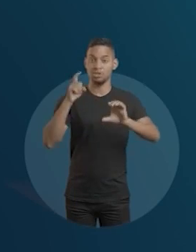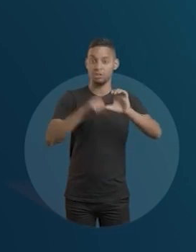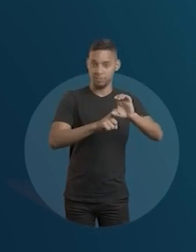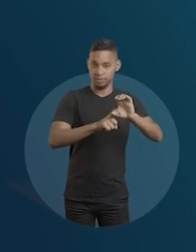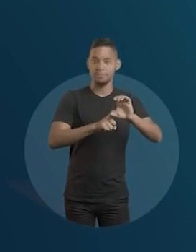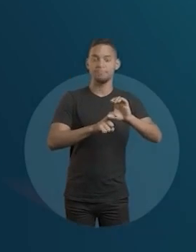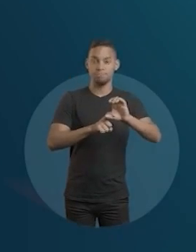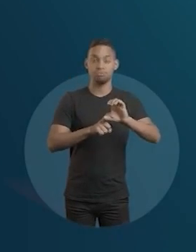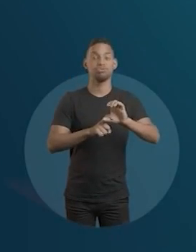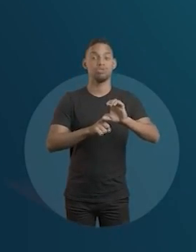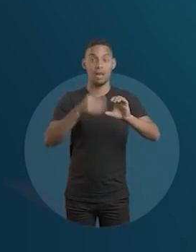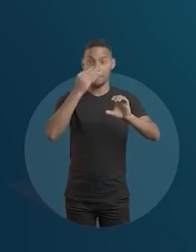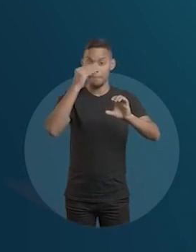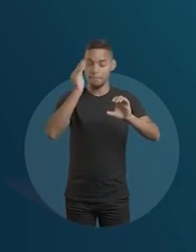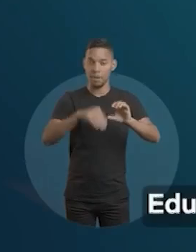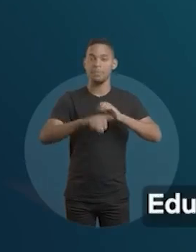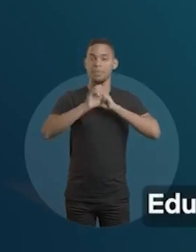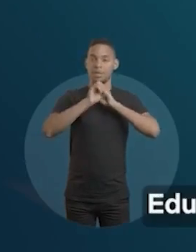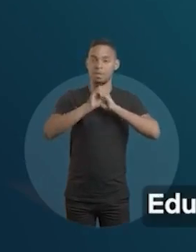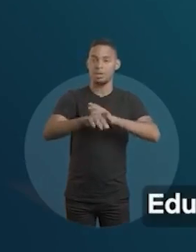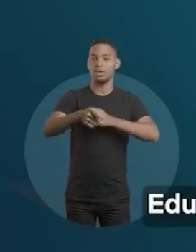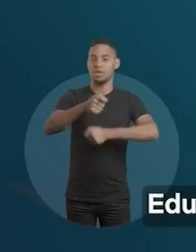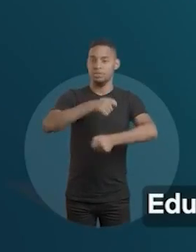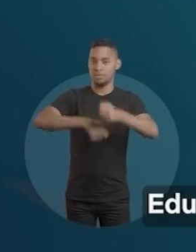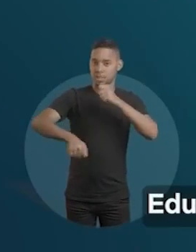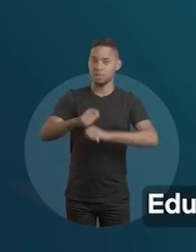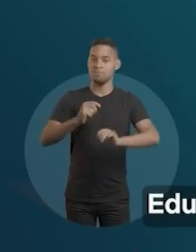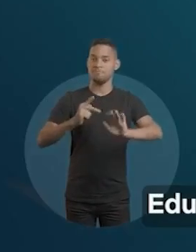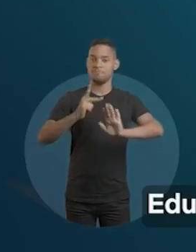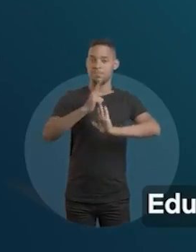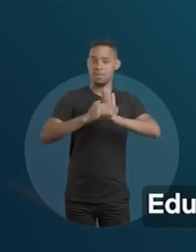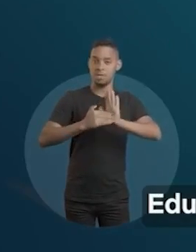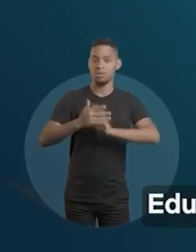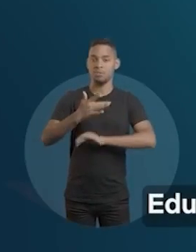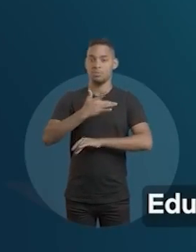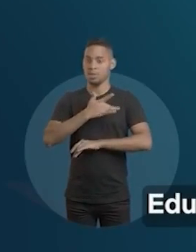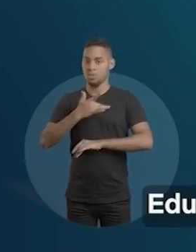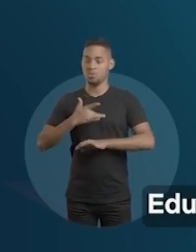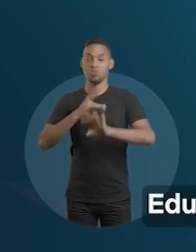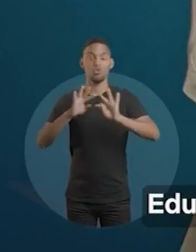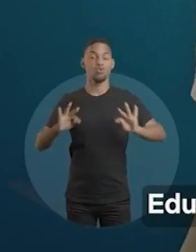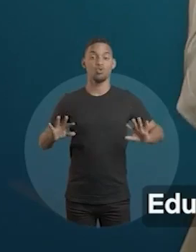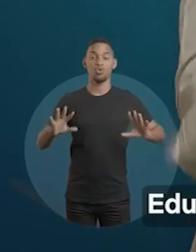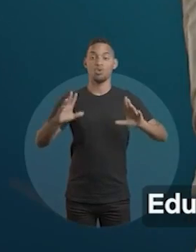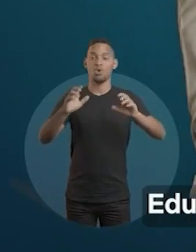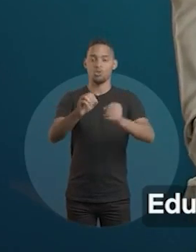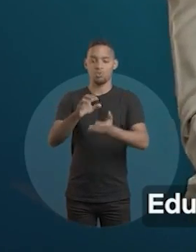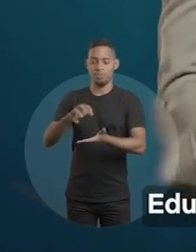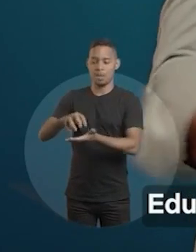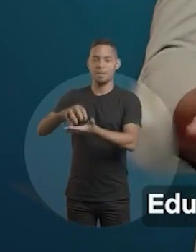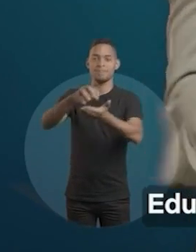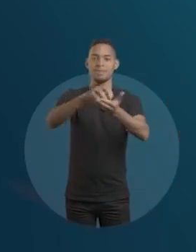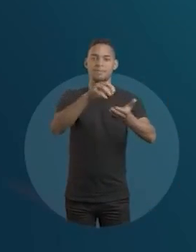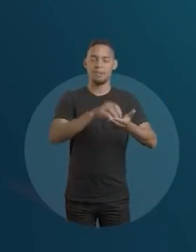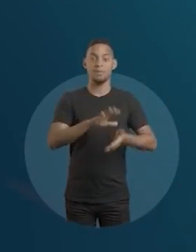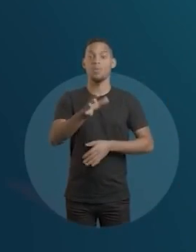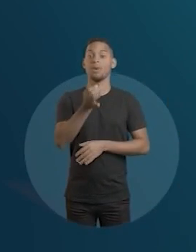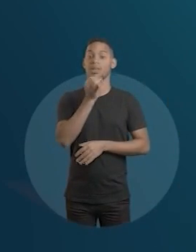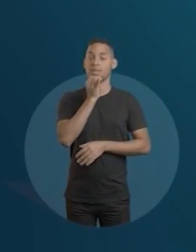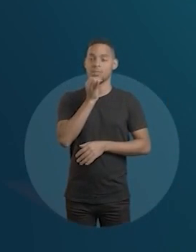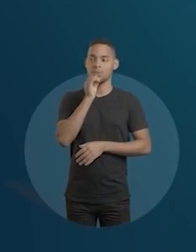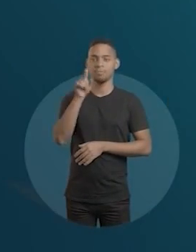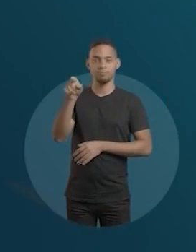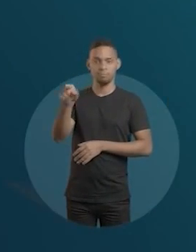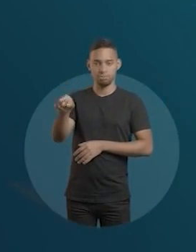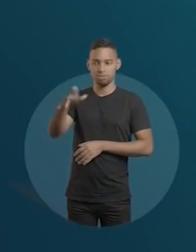dívida com os servidores. E o descaso é grande. Educação, administração, planejamento, saúde, todos os setores estão à deriva. Vou dar